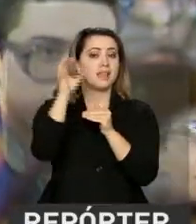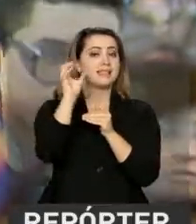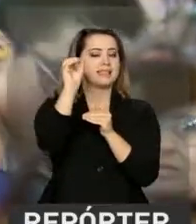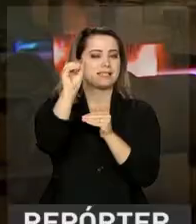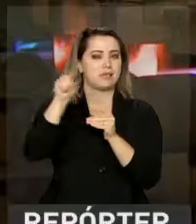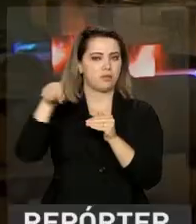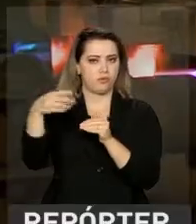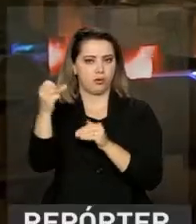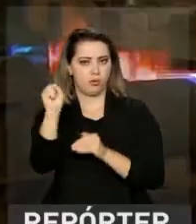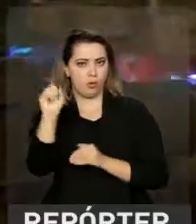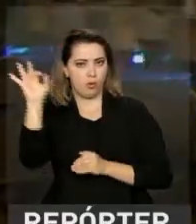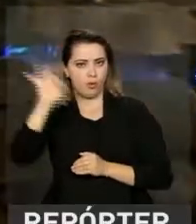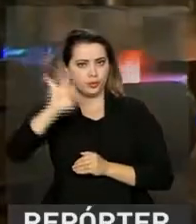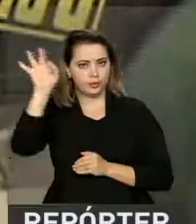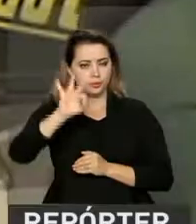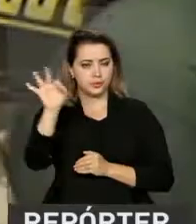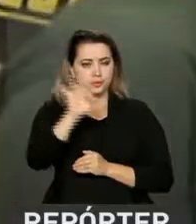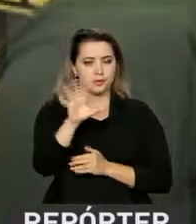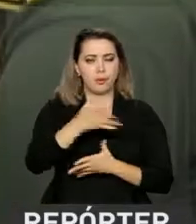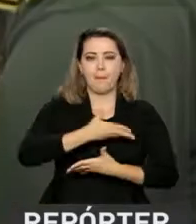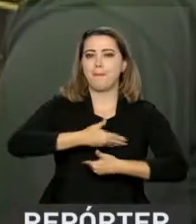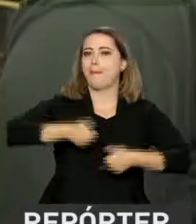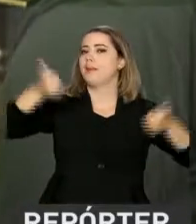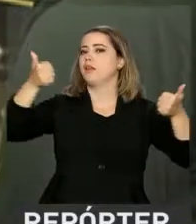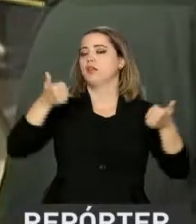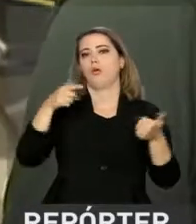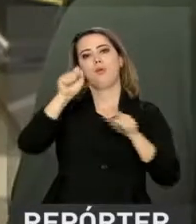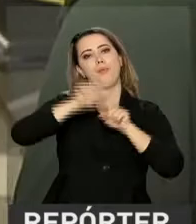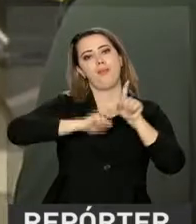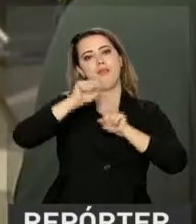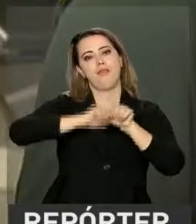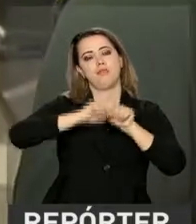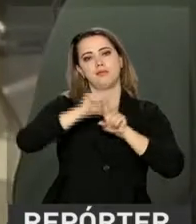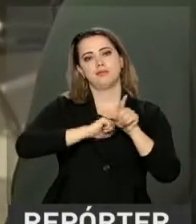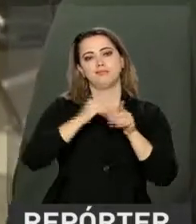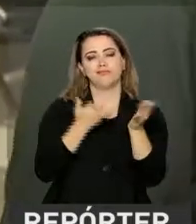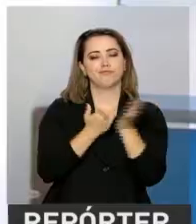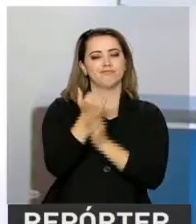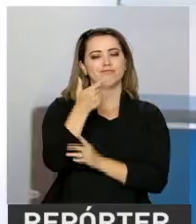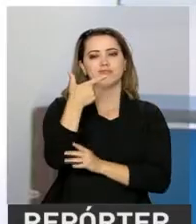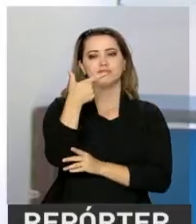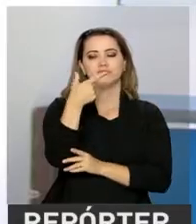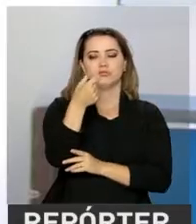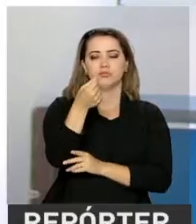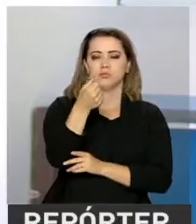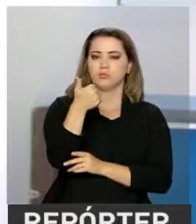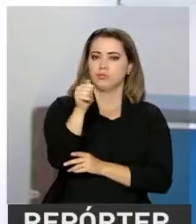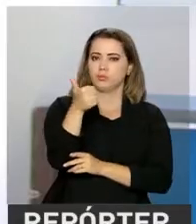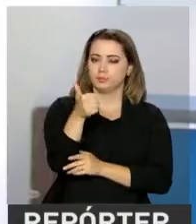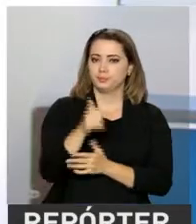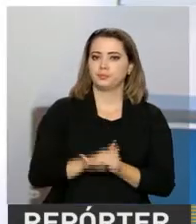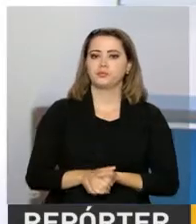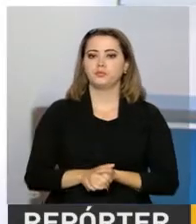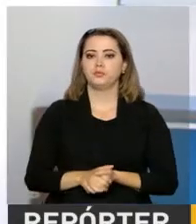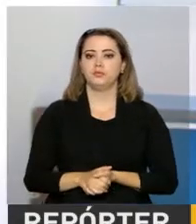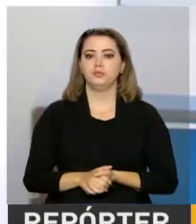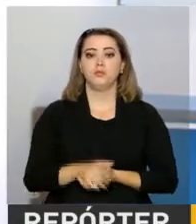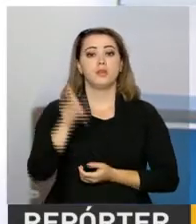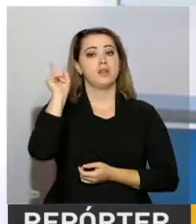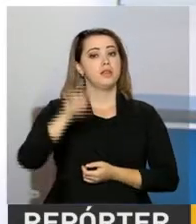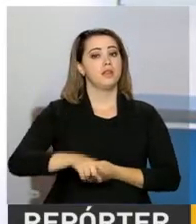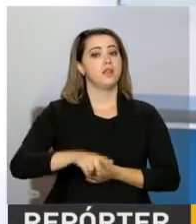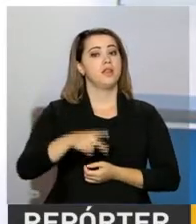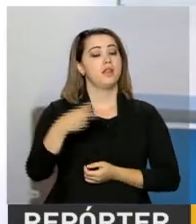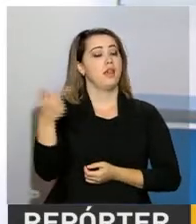0,8%. O melhor resultado para o mês desde 2011. Este é o segundo crescimento seguido da